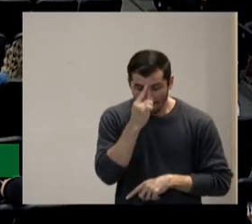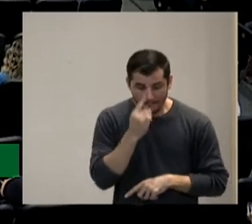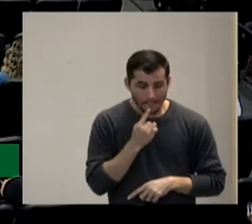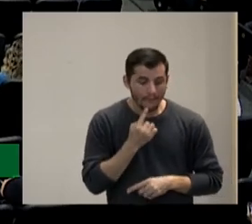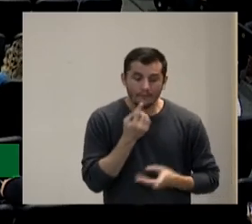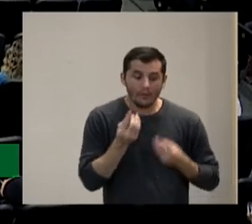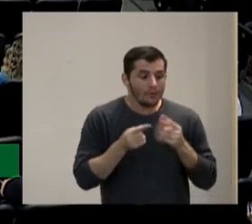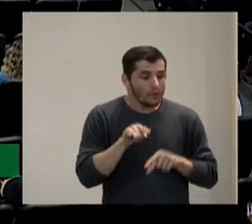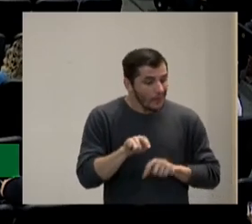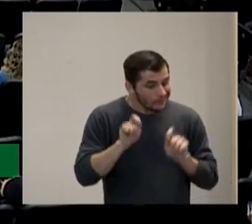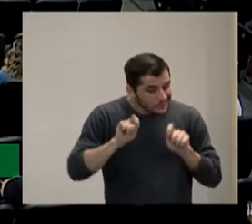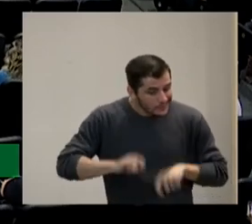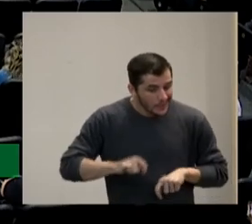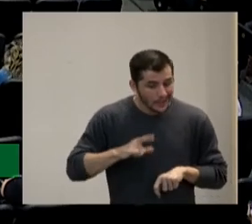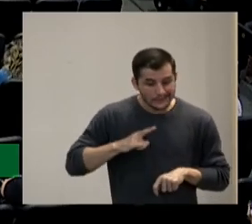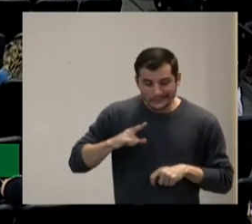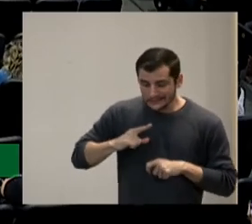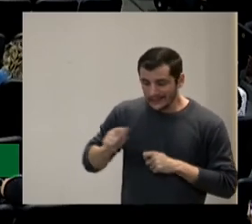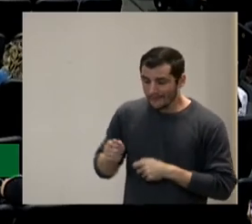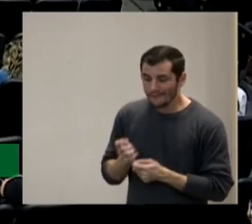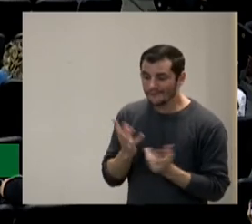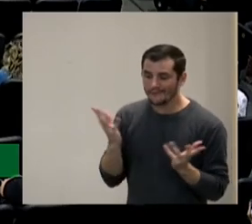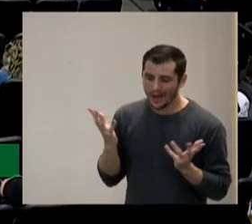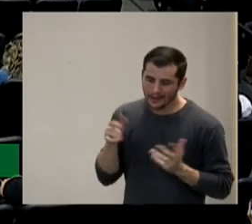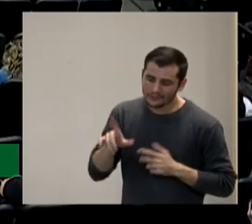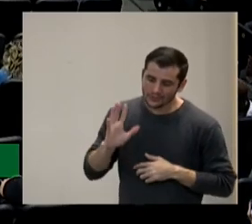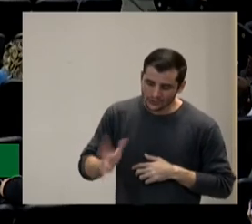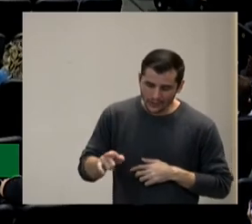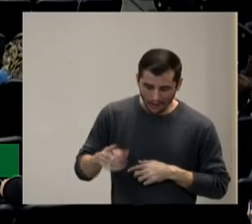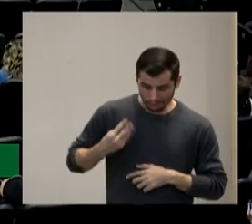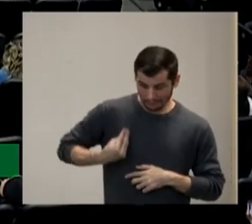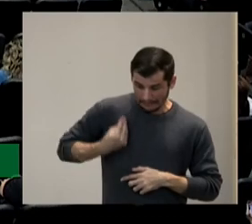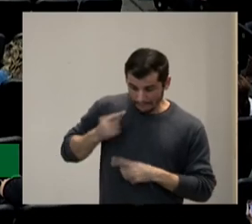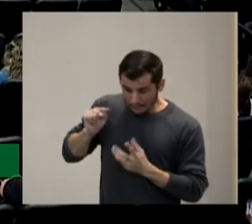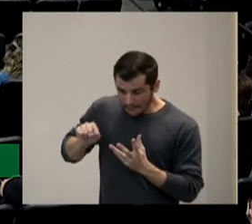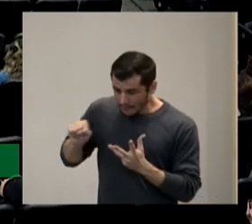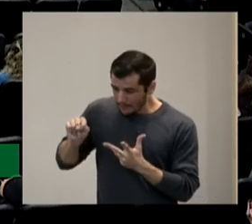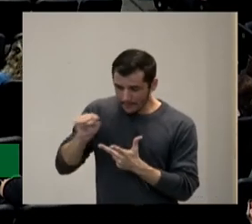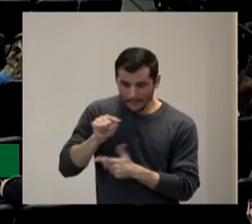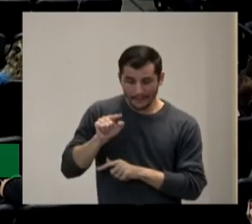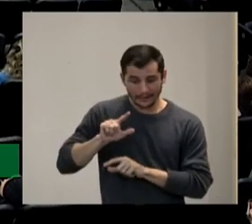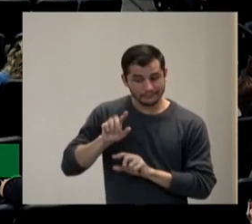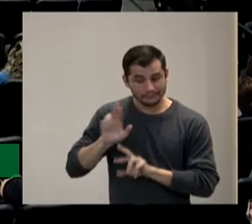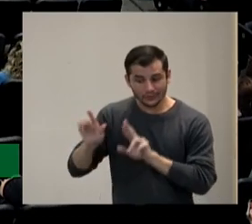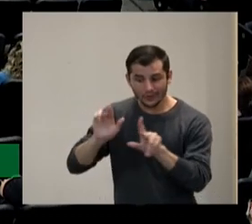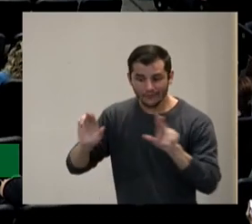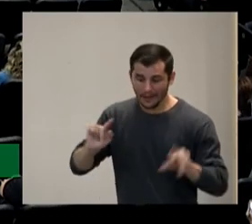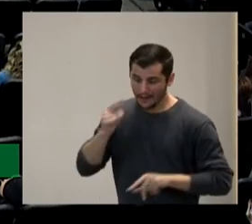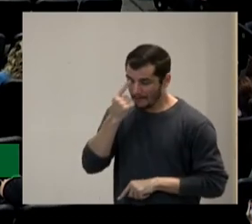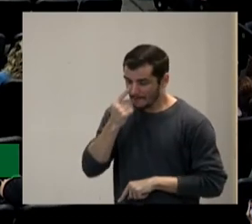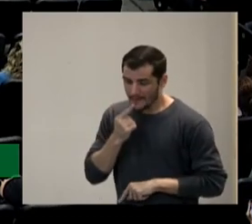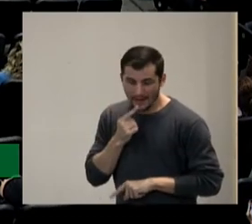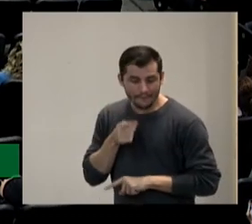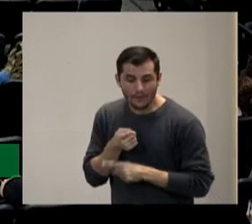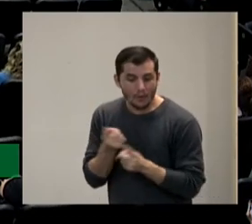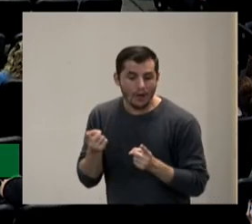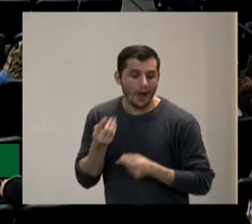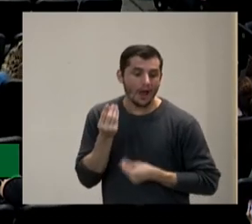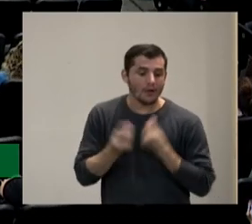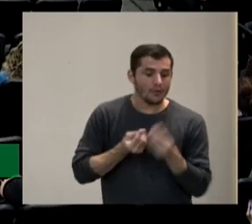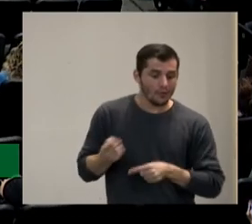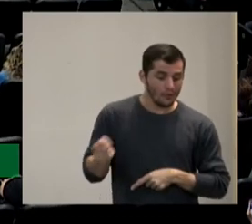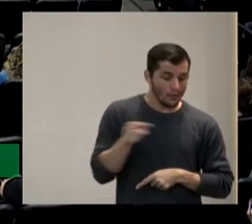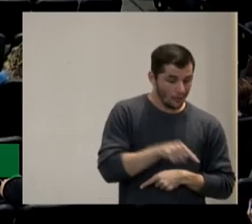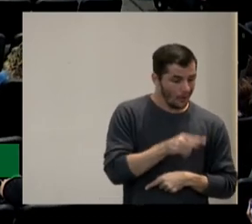tenho um leque de todas as diversidades que eu posso encontrar na sala que chega um aluno com uma